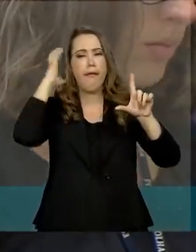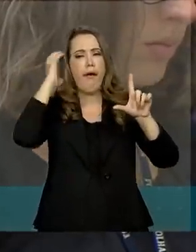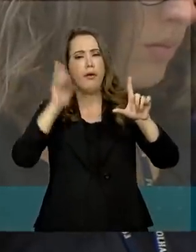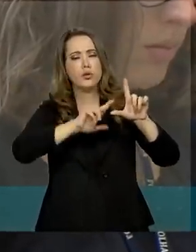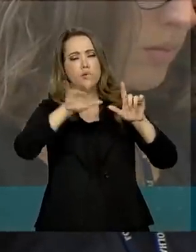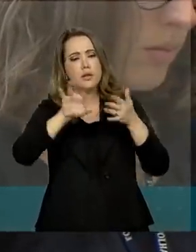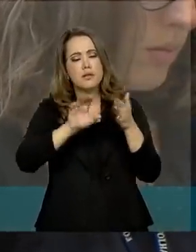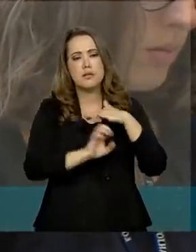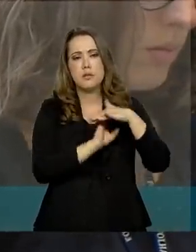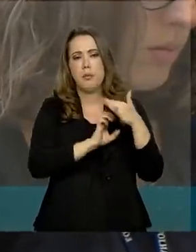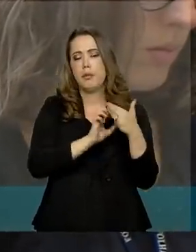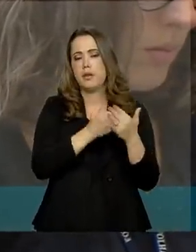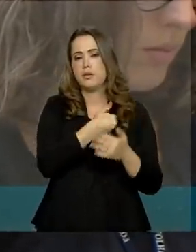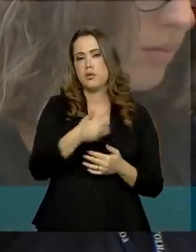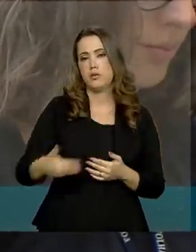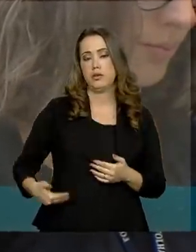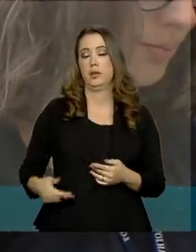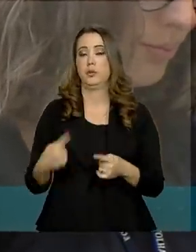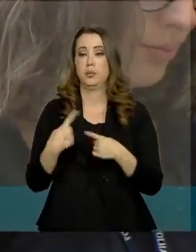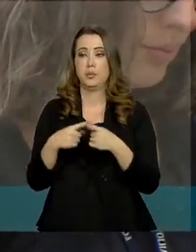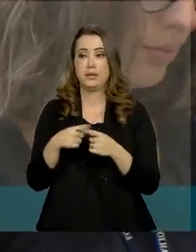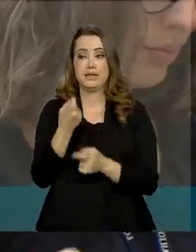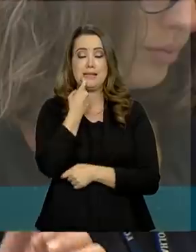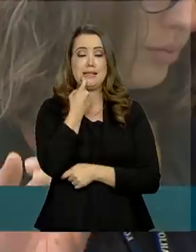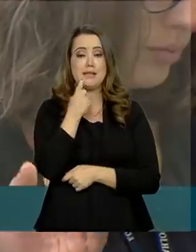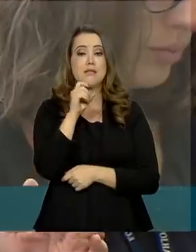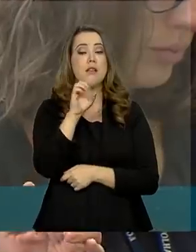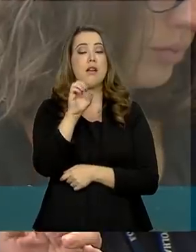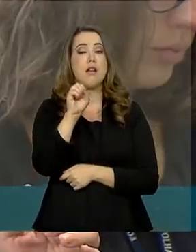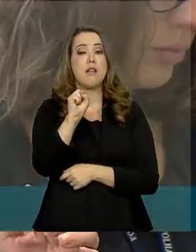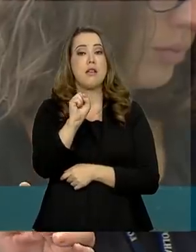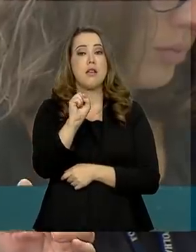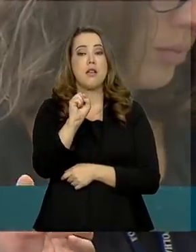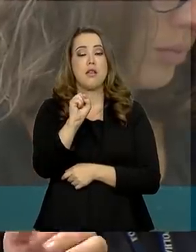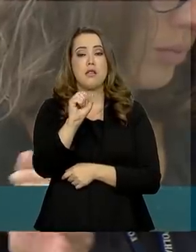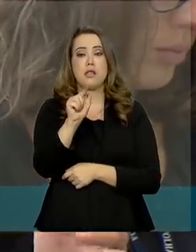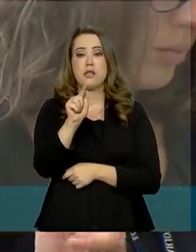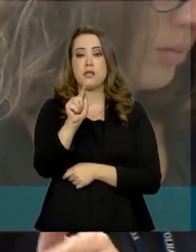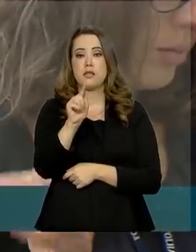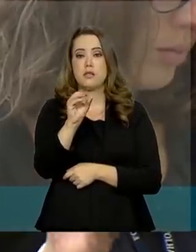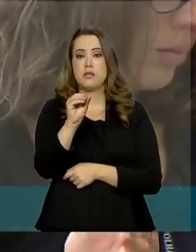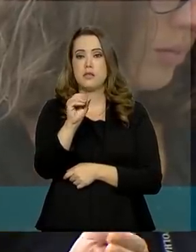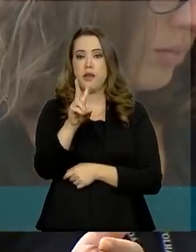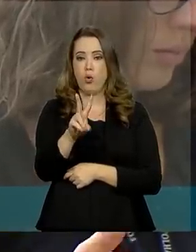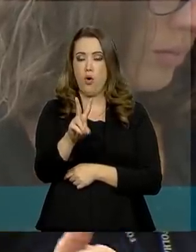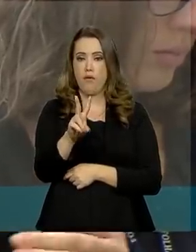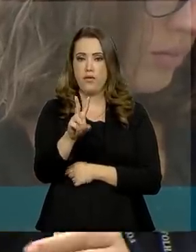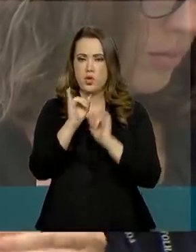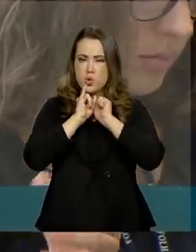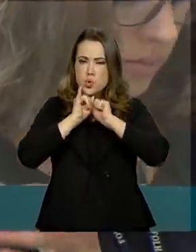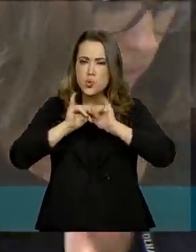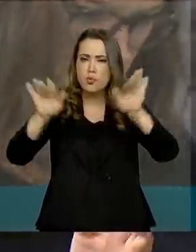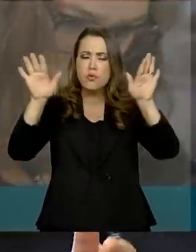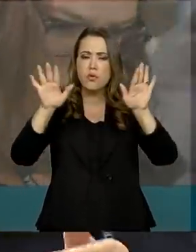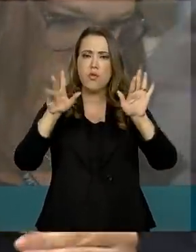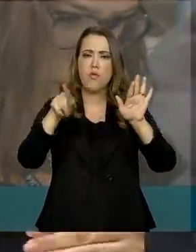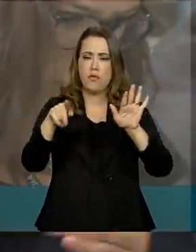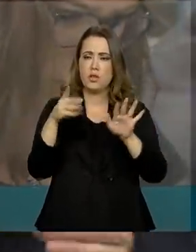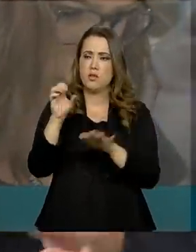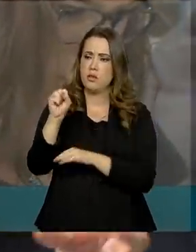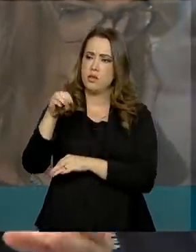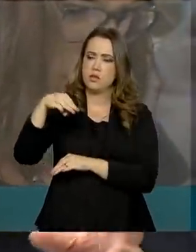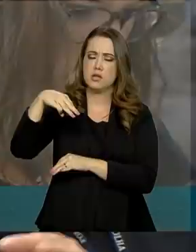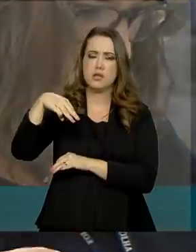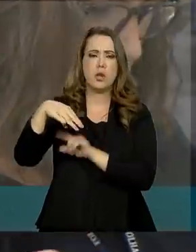semana, na sexta-feira, a Segov divulgou uma nota falando que a Secom errou, se equivocou